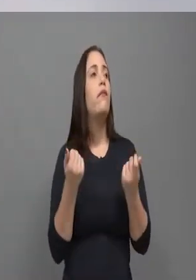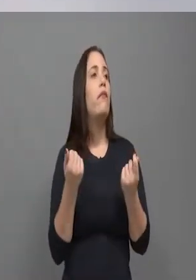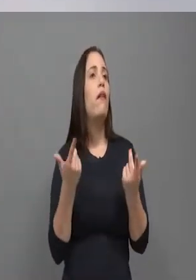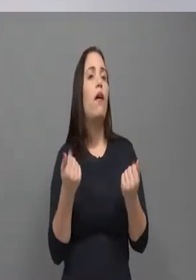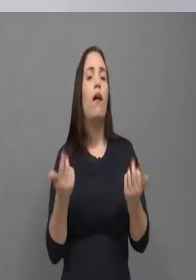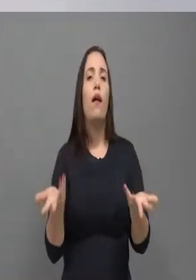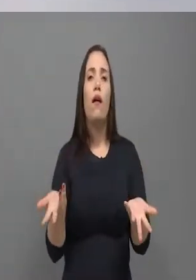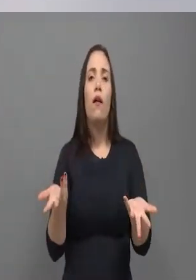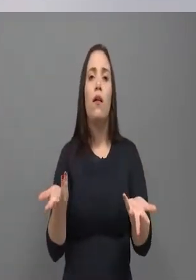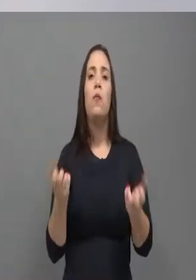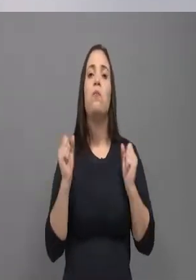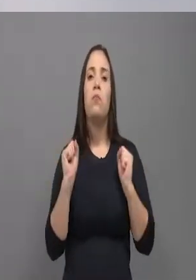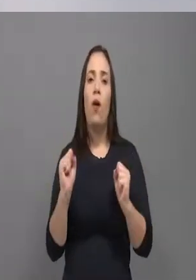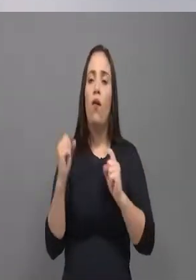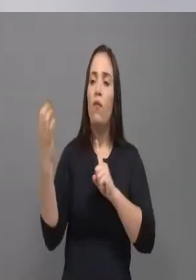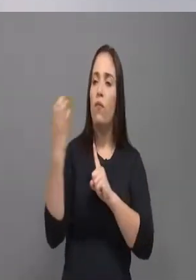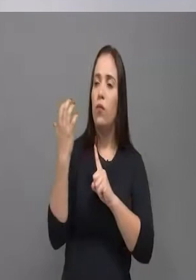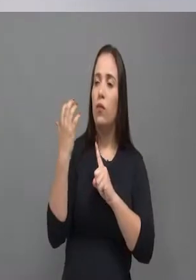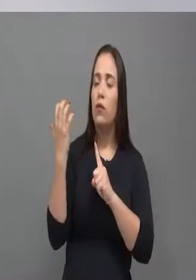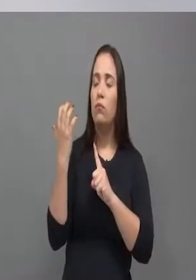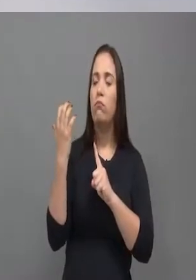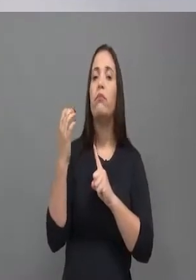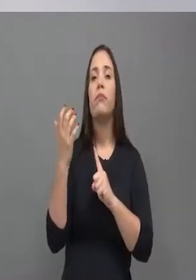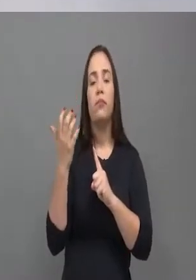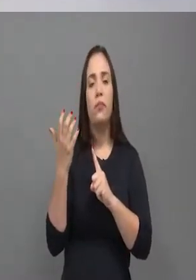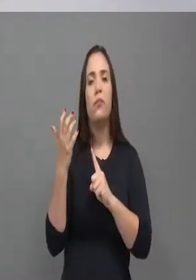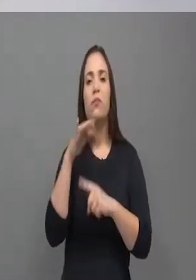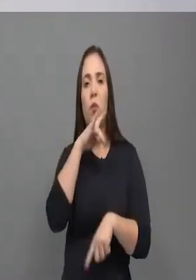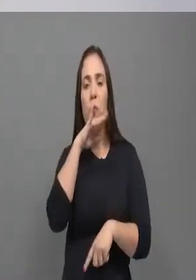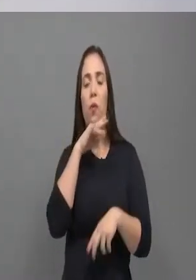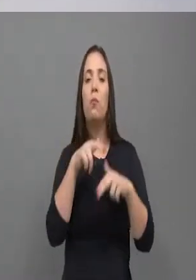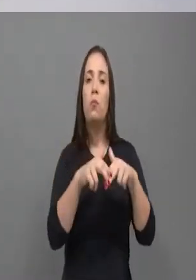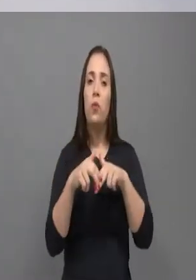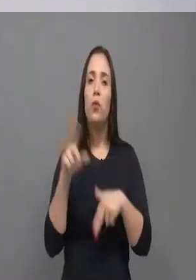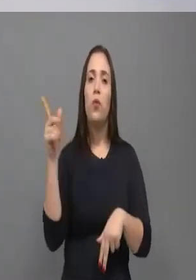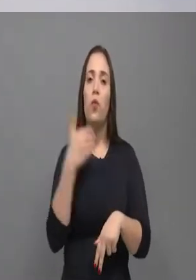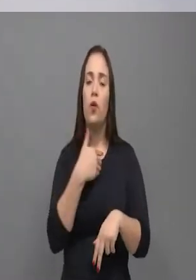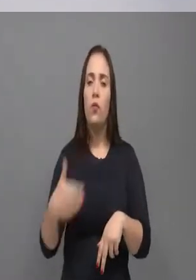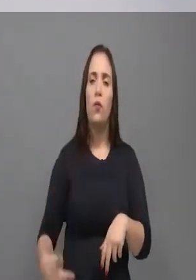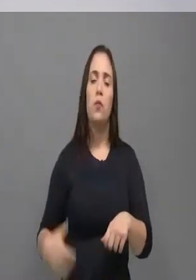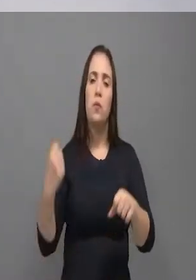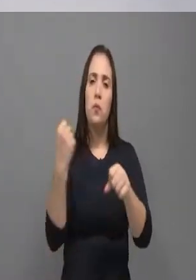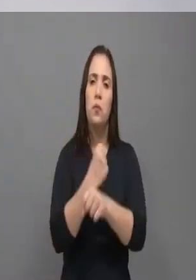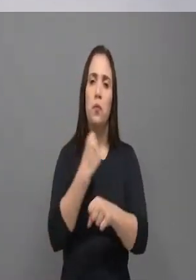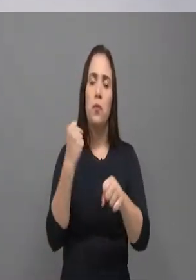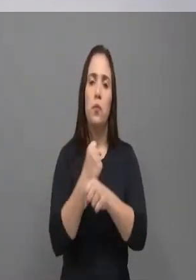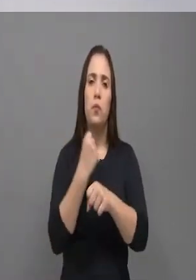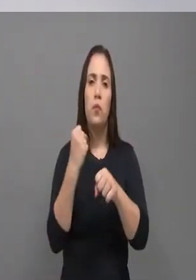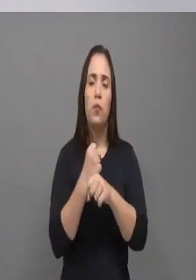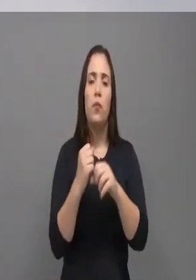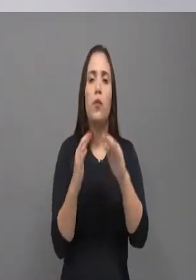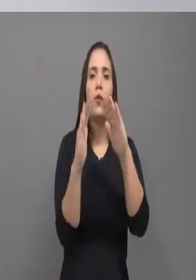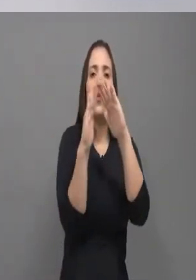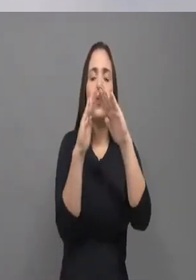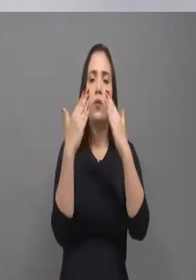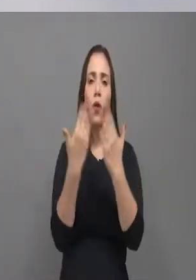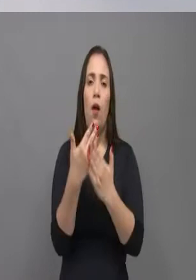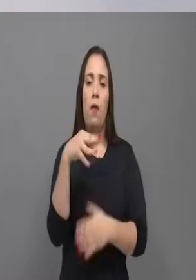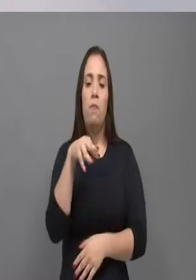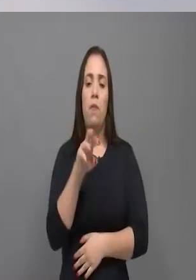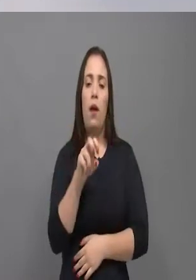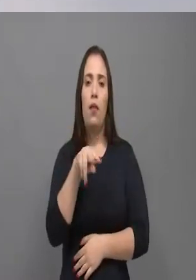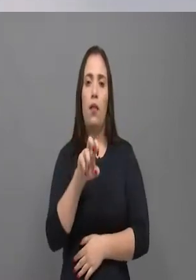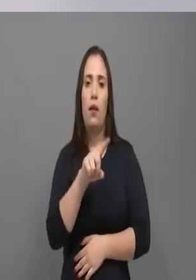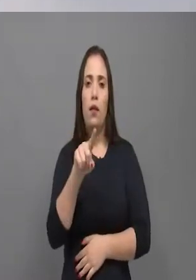com dois ou três pavimentos, também levando melhoria para aquela região,